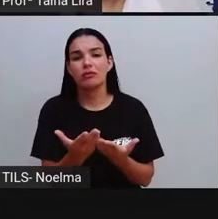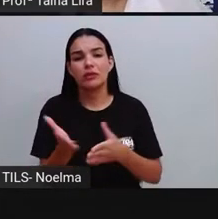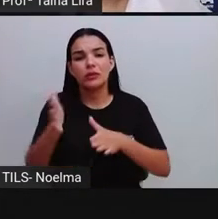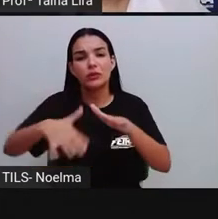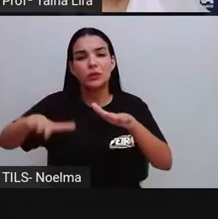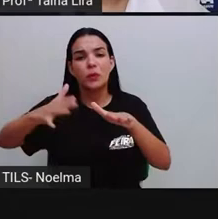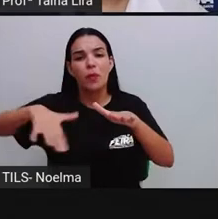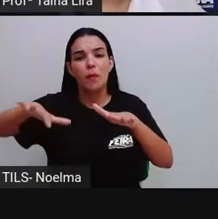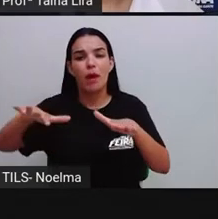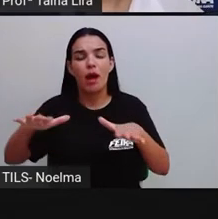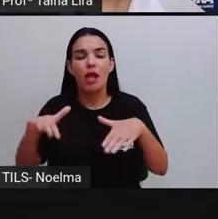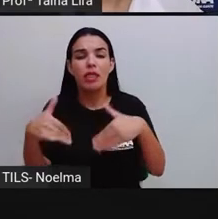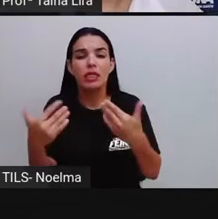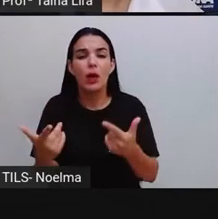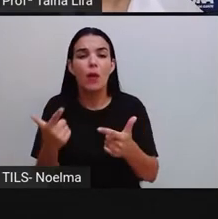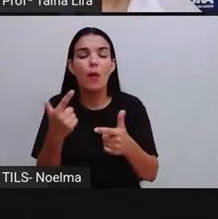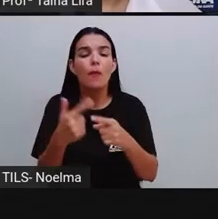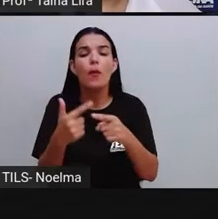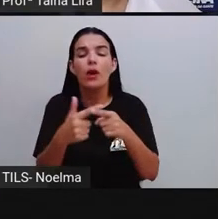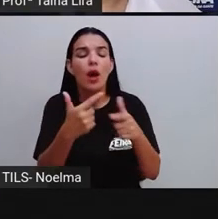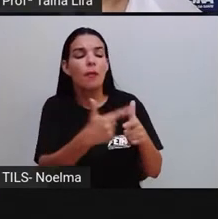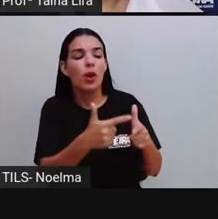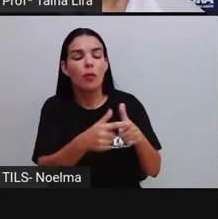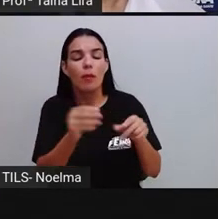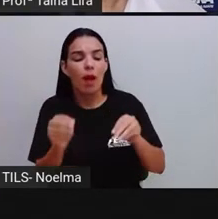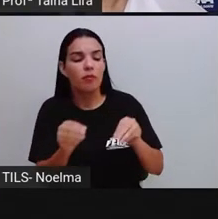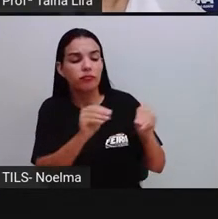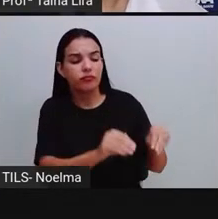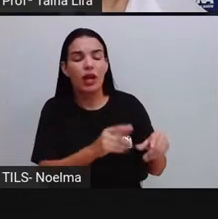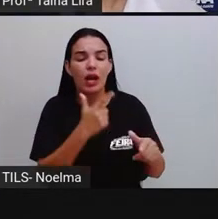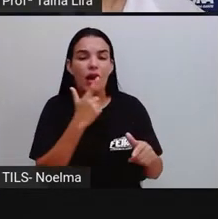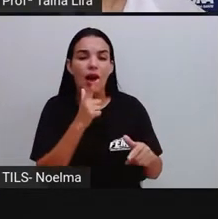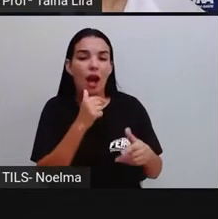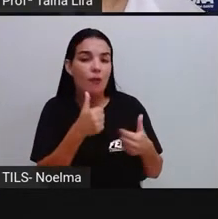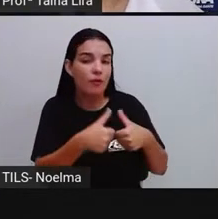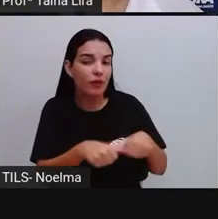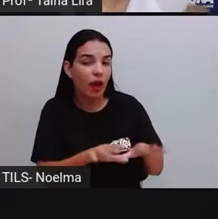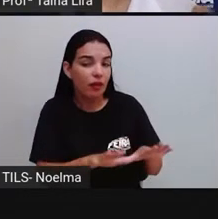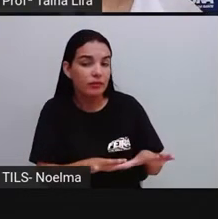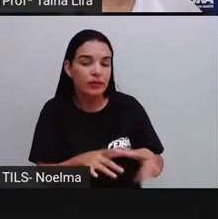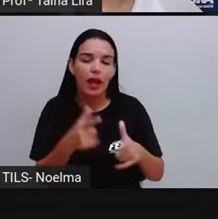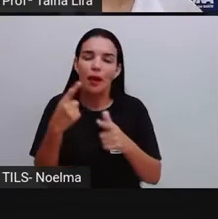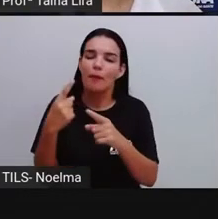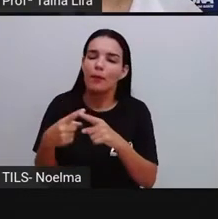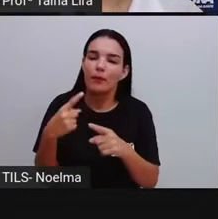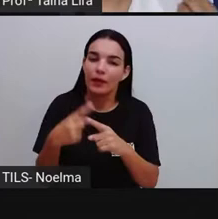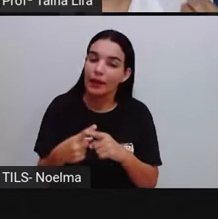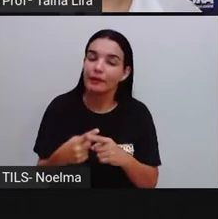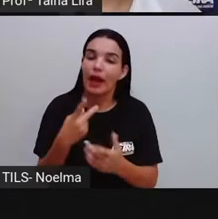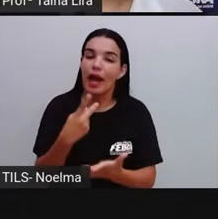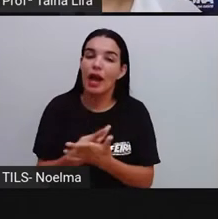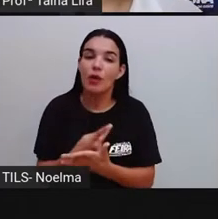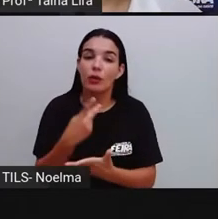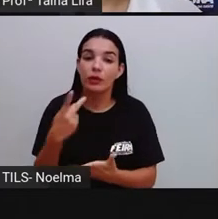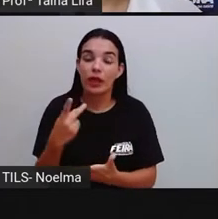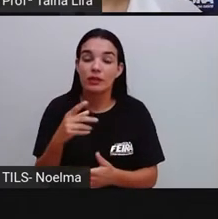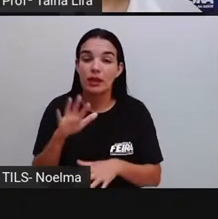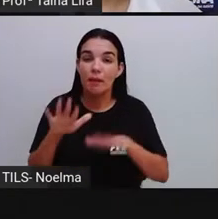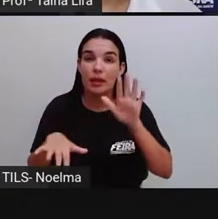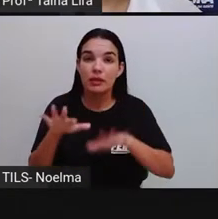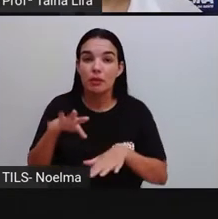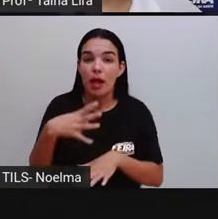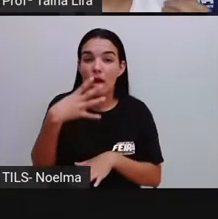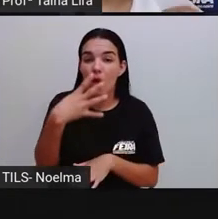Qual é o problema para ela ficar aí dentro da água? O problema é que esse tempo, tá? Ela leva mais de 400